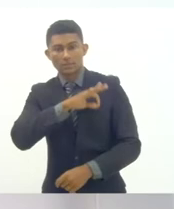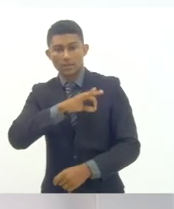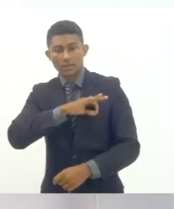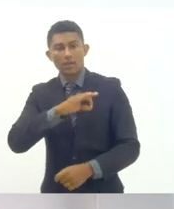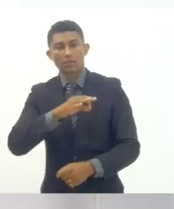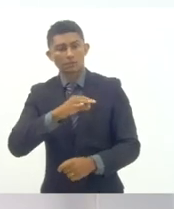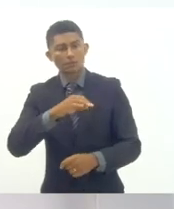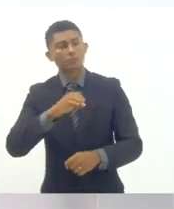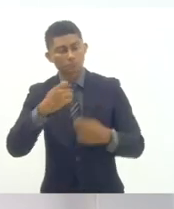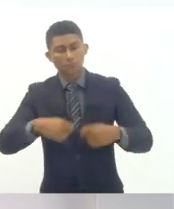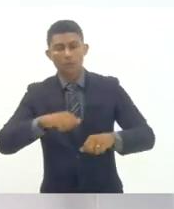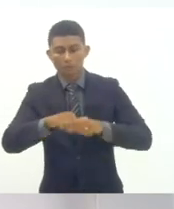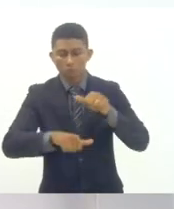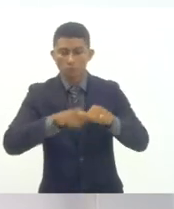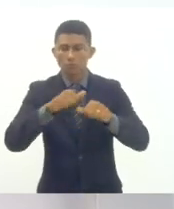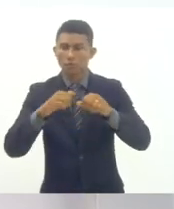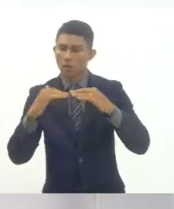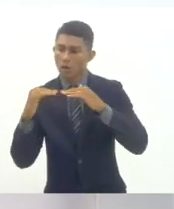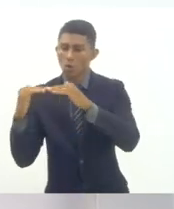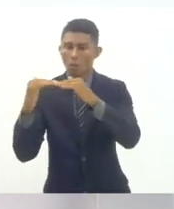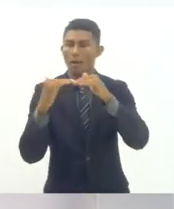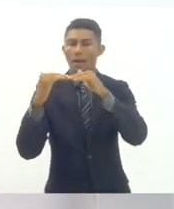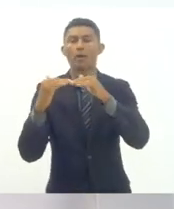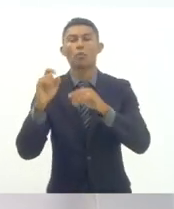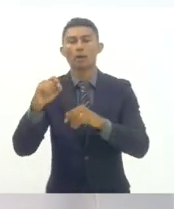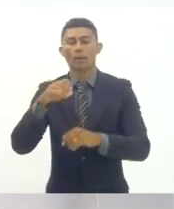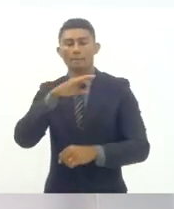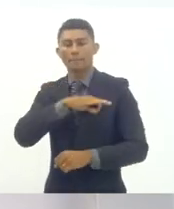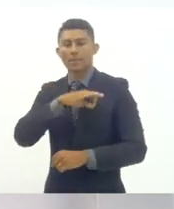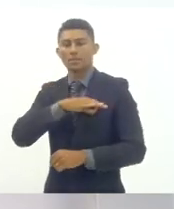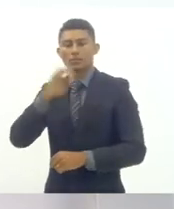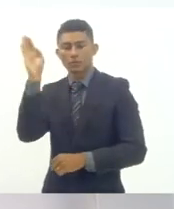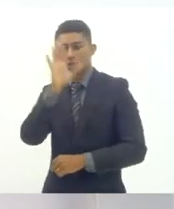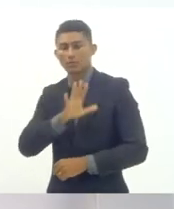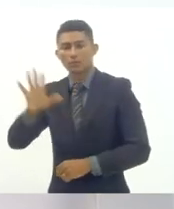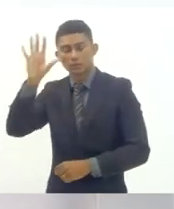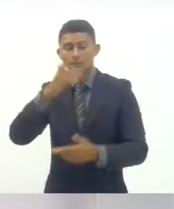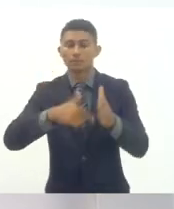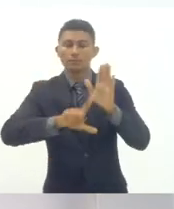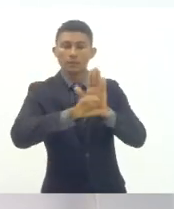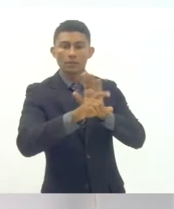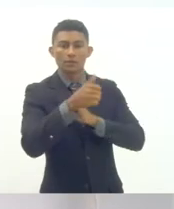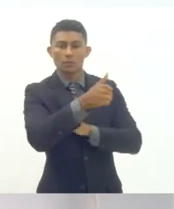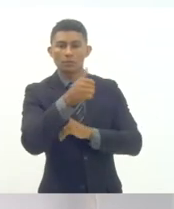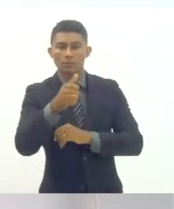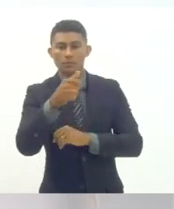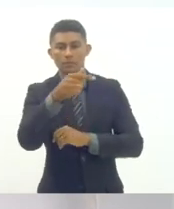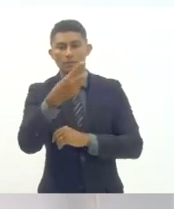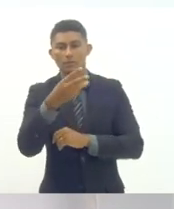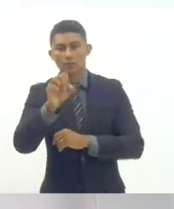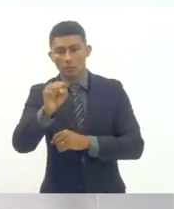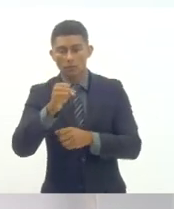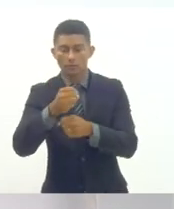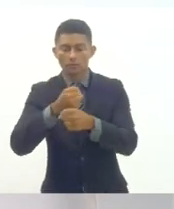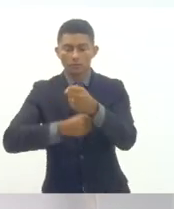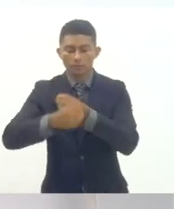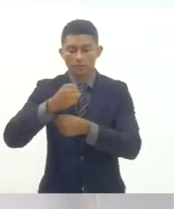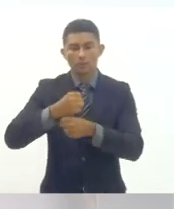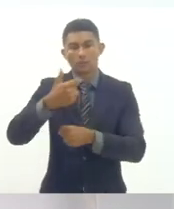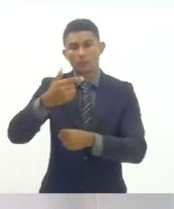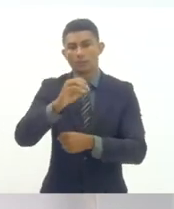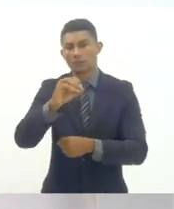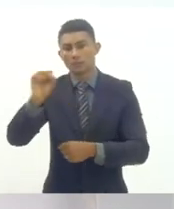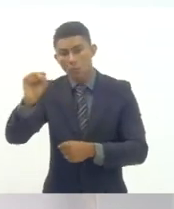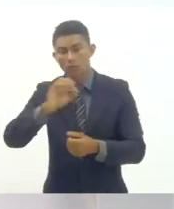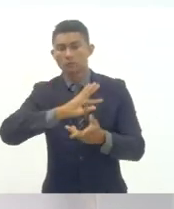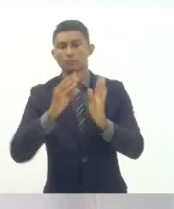acompanhando o piso nacional previsto na lei 11.738 barra 2008 instrumentos de